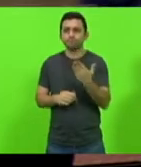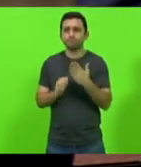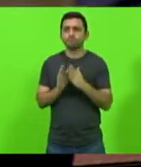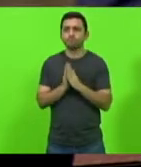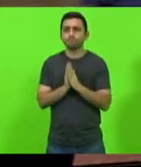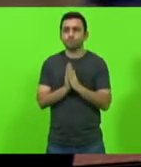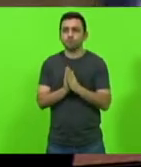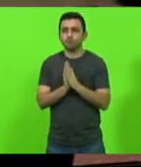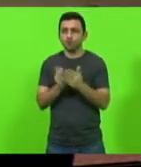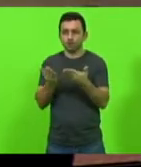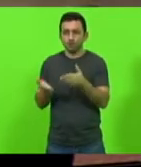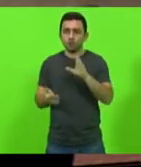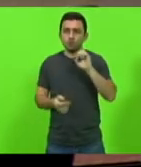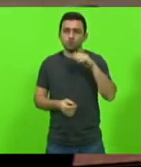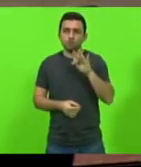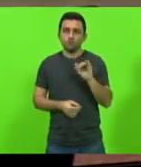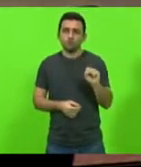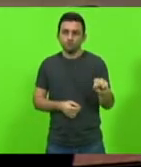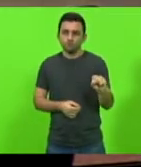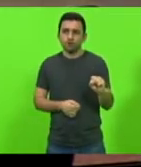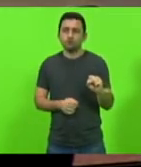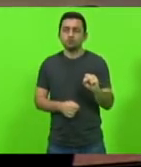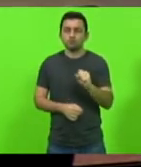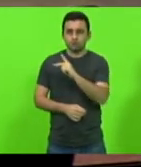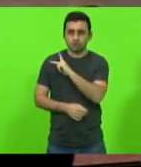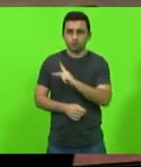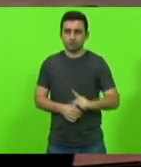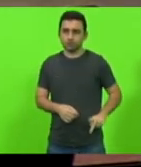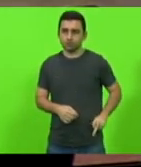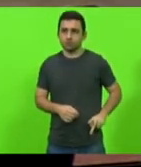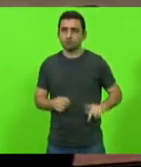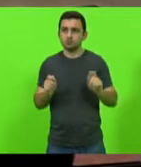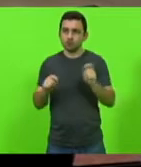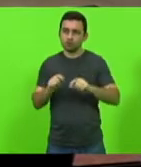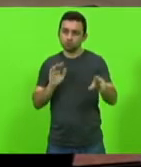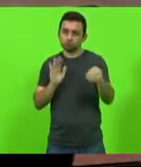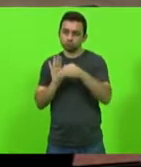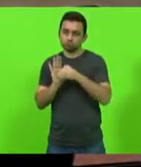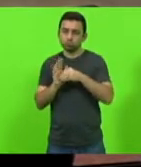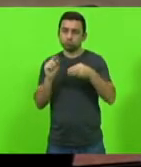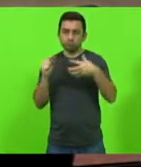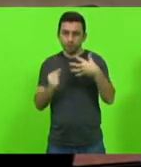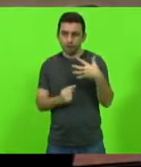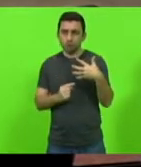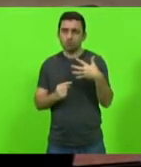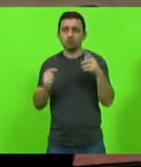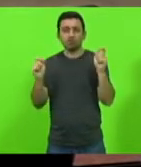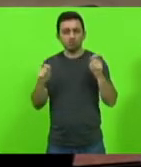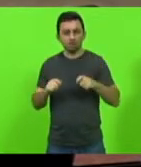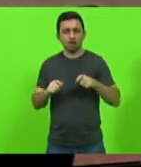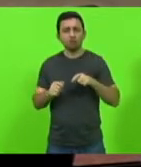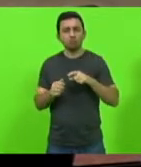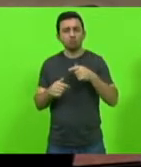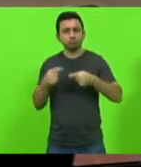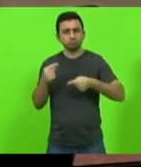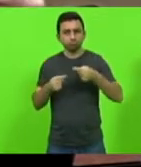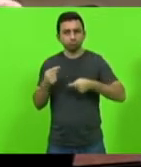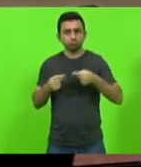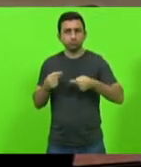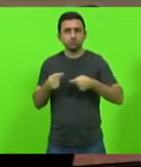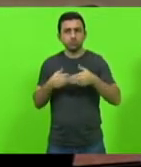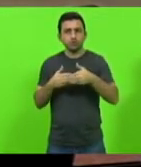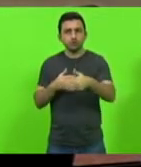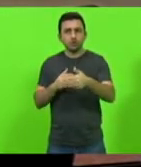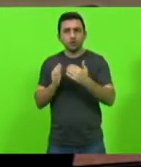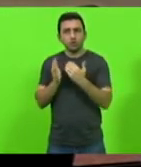o CONFAS através do seu presidente coloque isso na pauta e delibere para também elevar